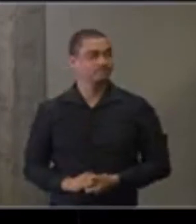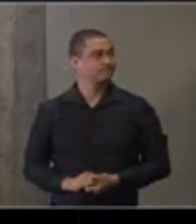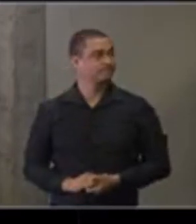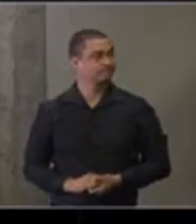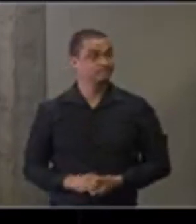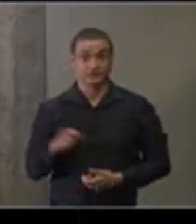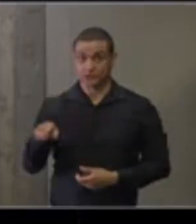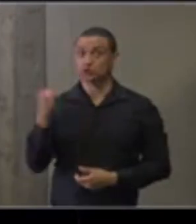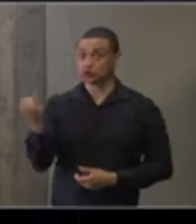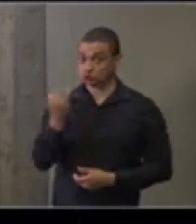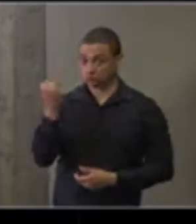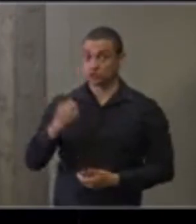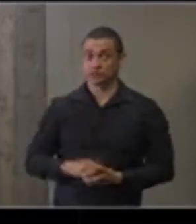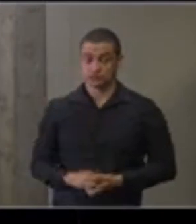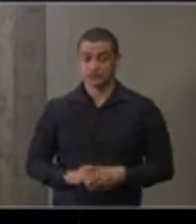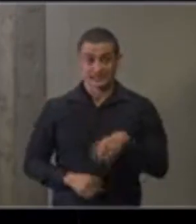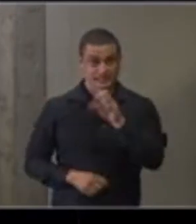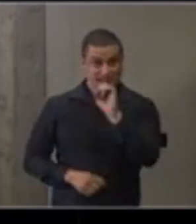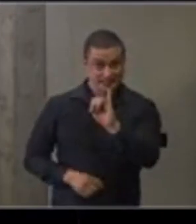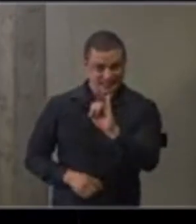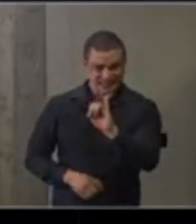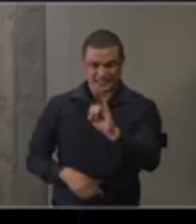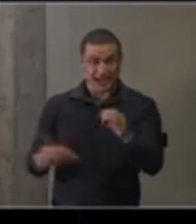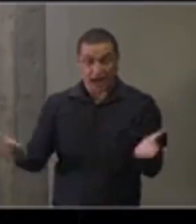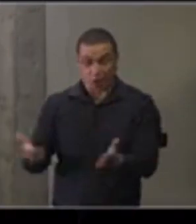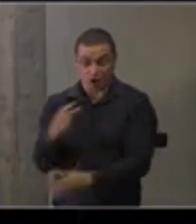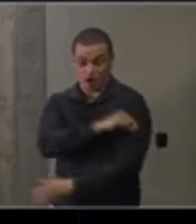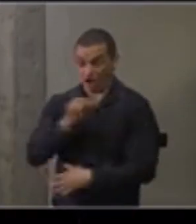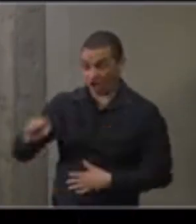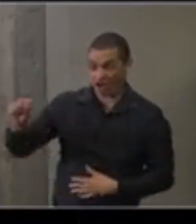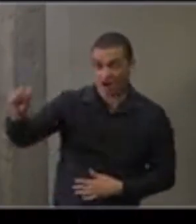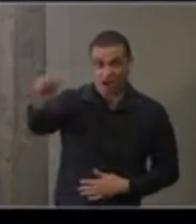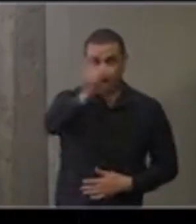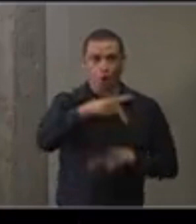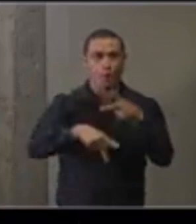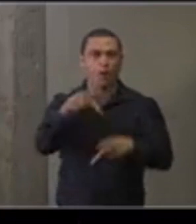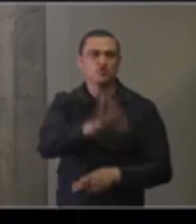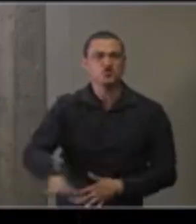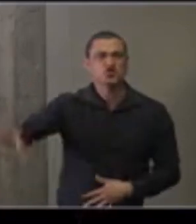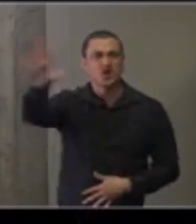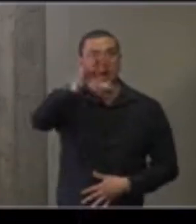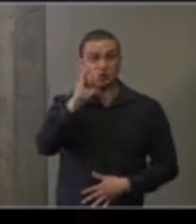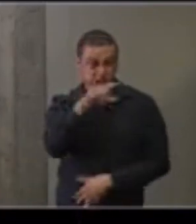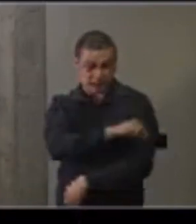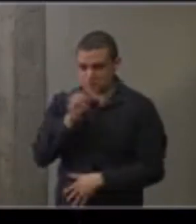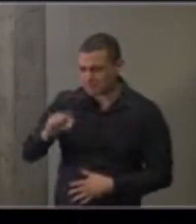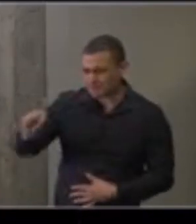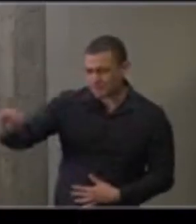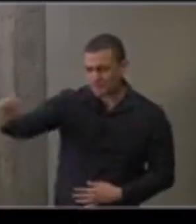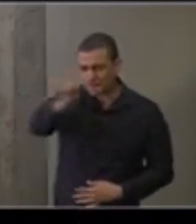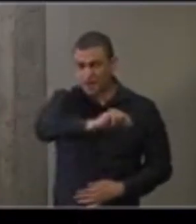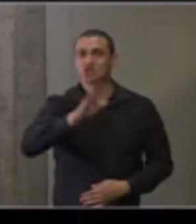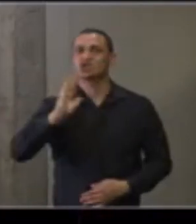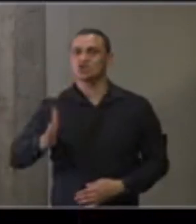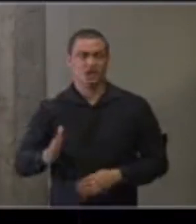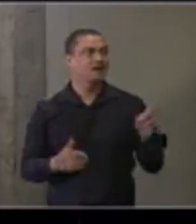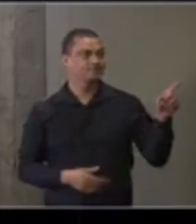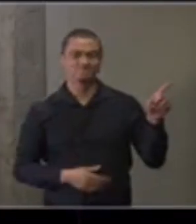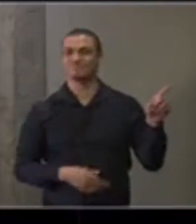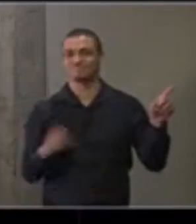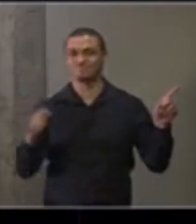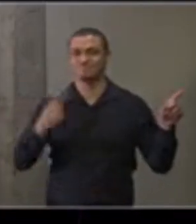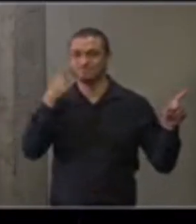Um ponto importantíssimo. Se nós já estivéssemos vacinando a população geral com essa vacina, nós já poderemos esperar isso aqui.